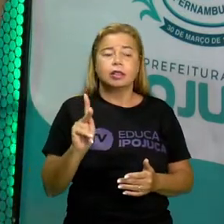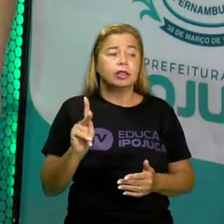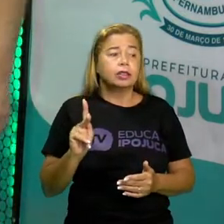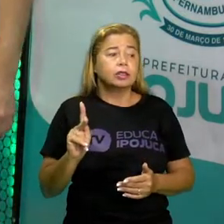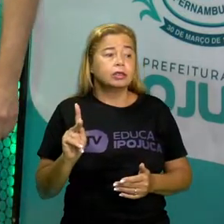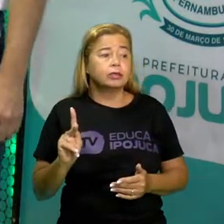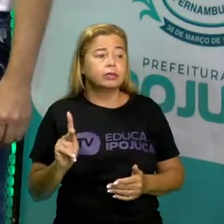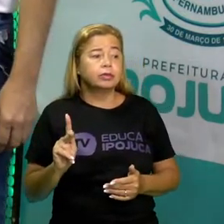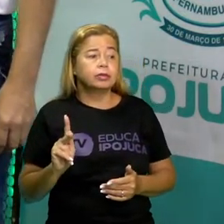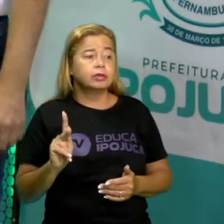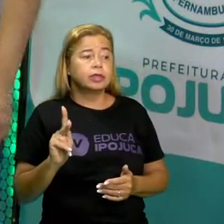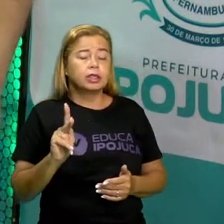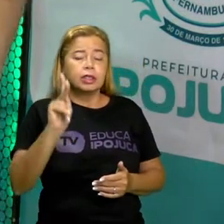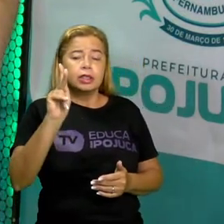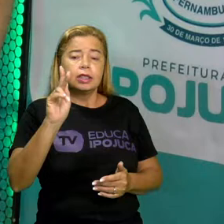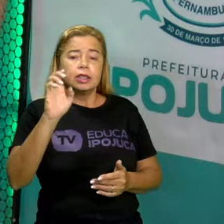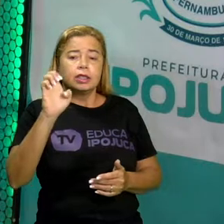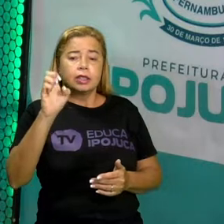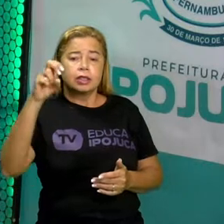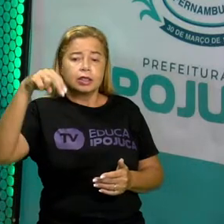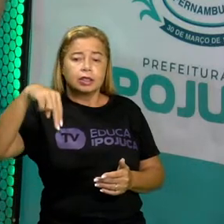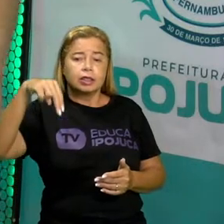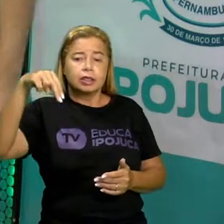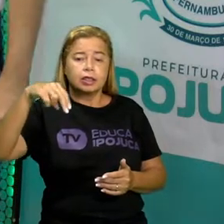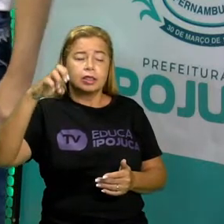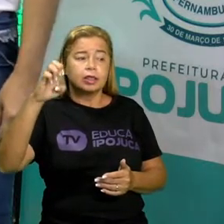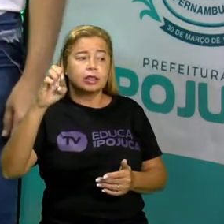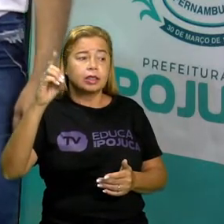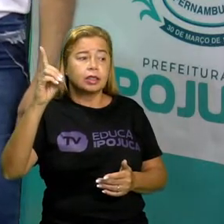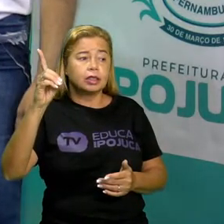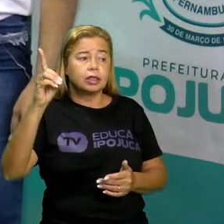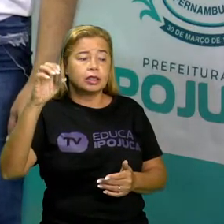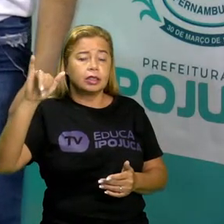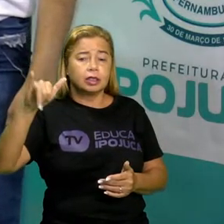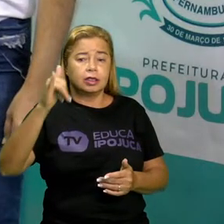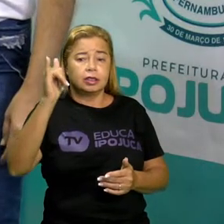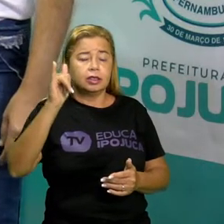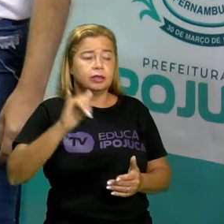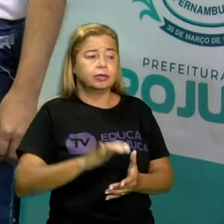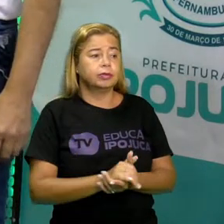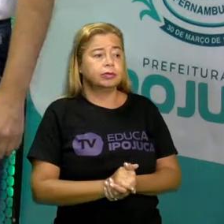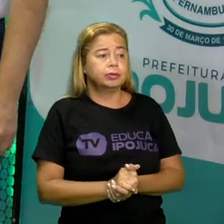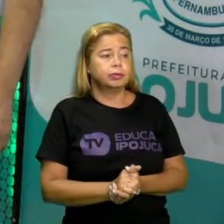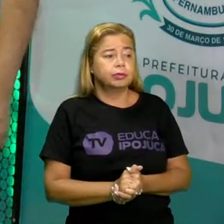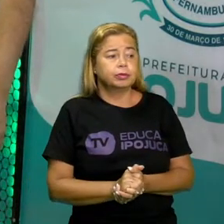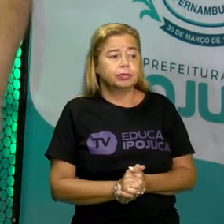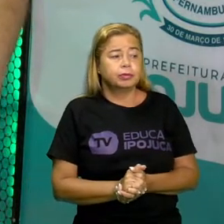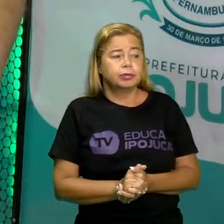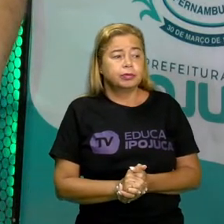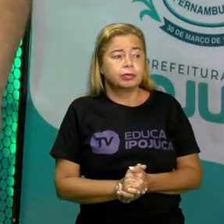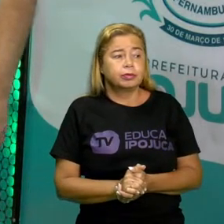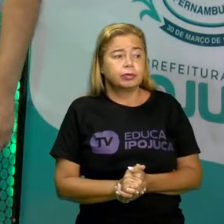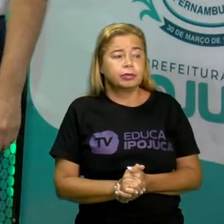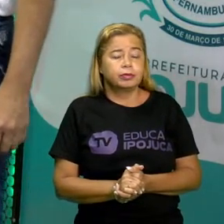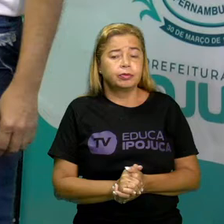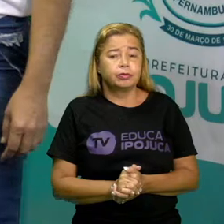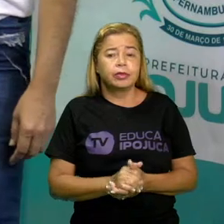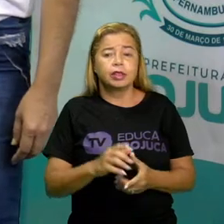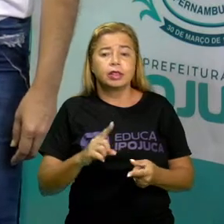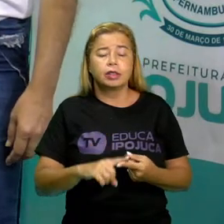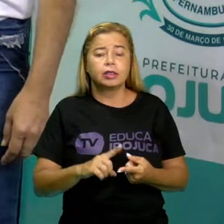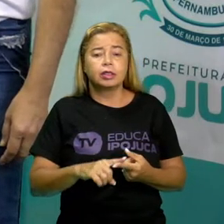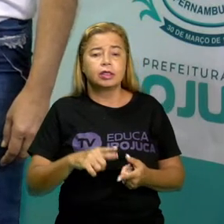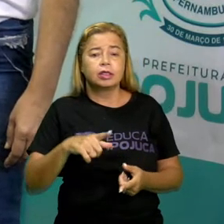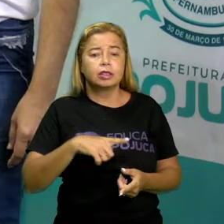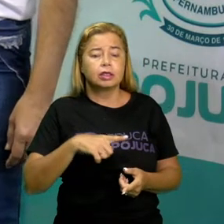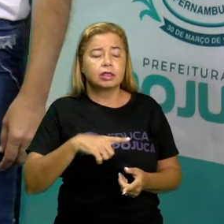maiúsculo e observe o K maiúsculo. E também temos aqui o nome